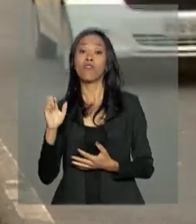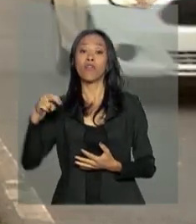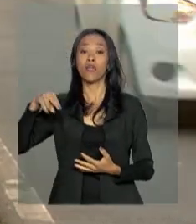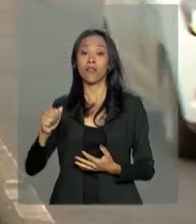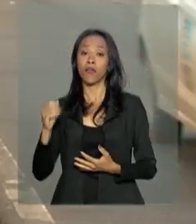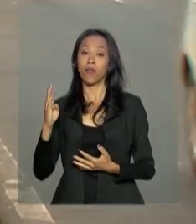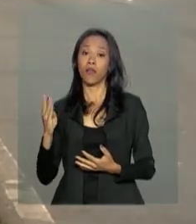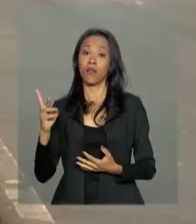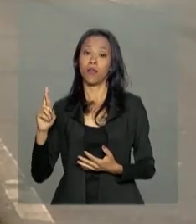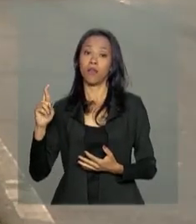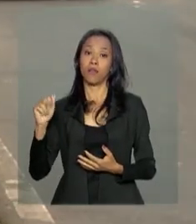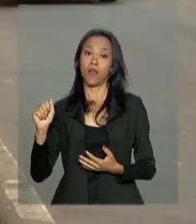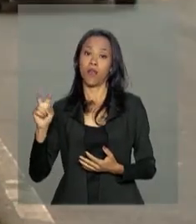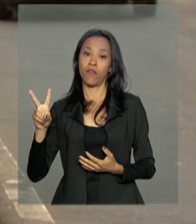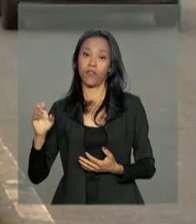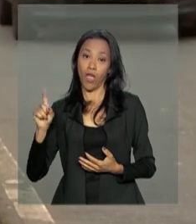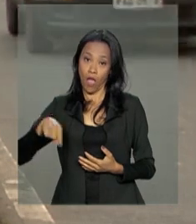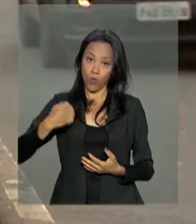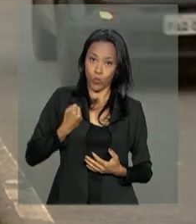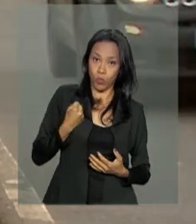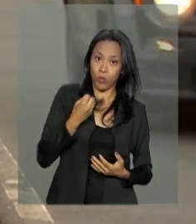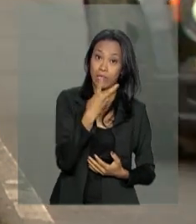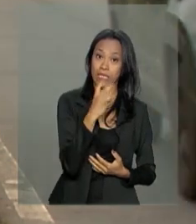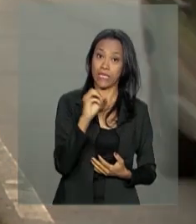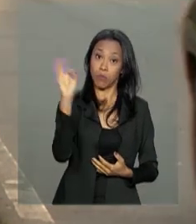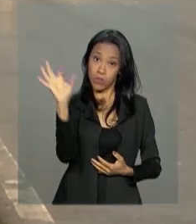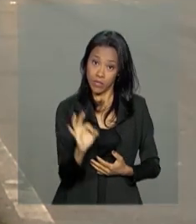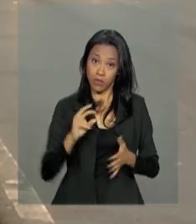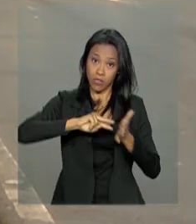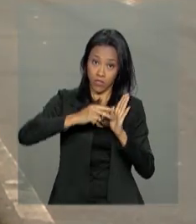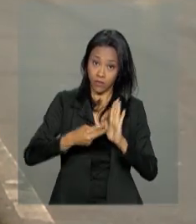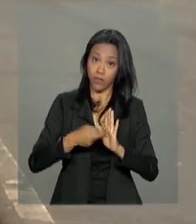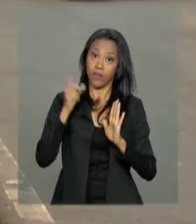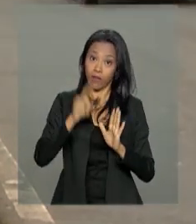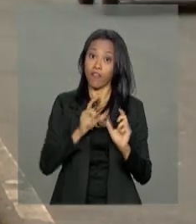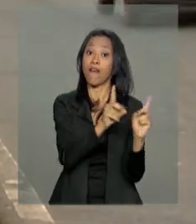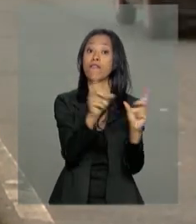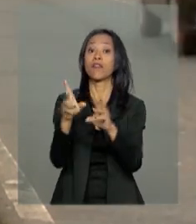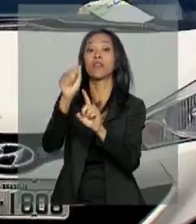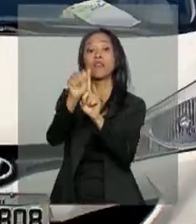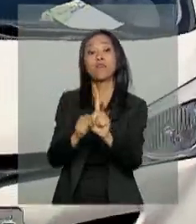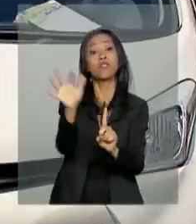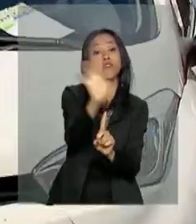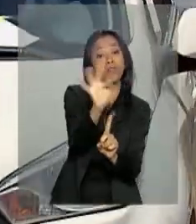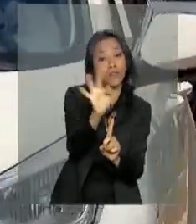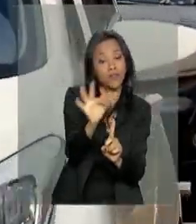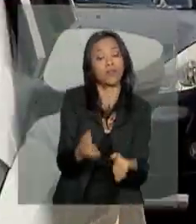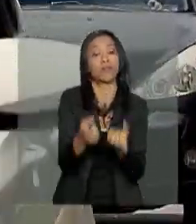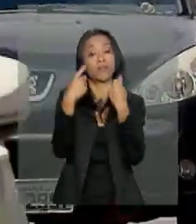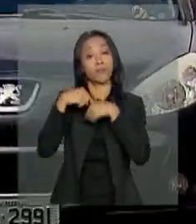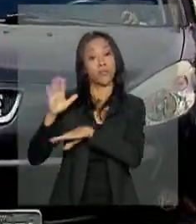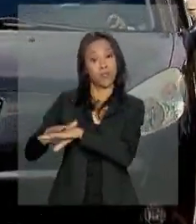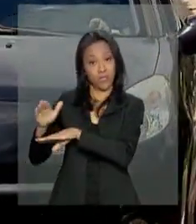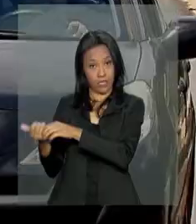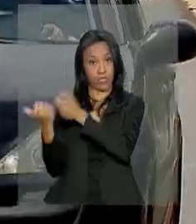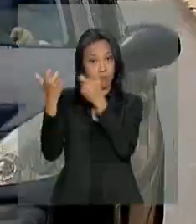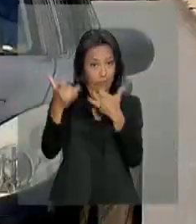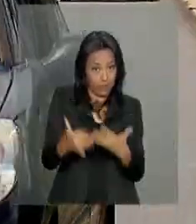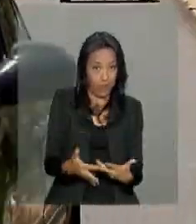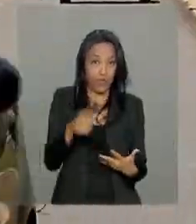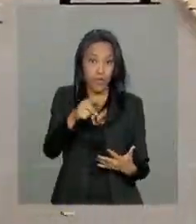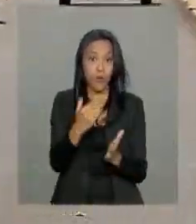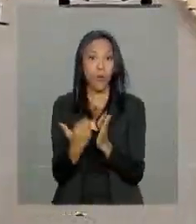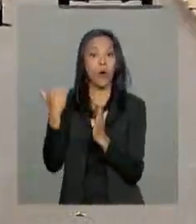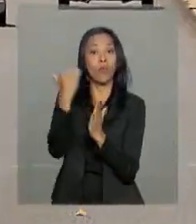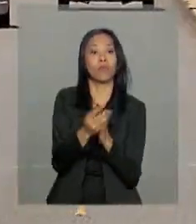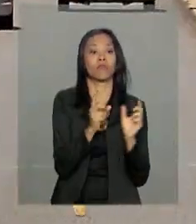o número representa um aumento de cerca de 30% em relação às vendas de fevereiro. De acordo com a FENABRAVE, o aumento